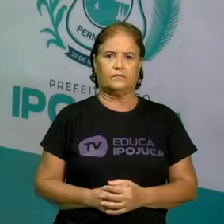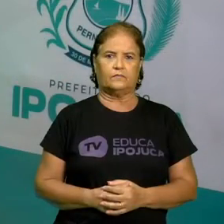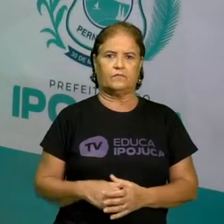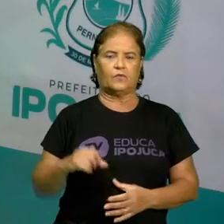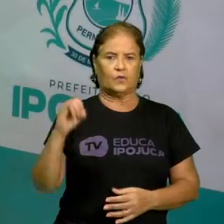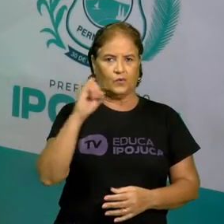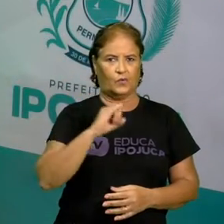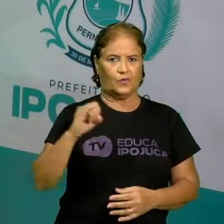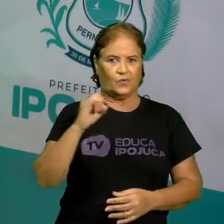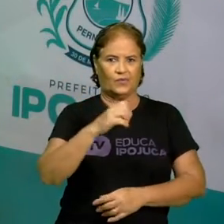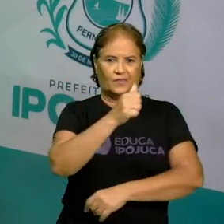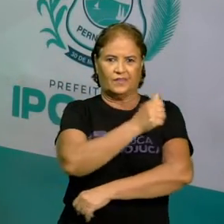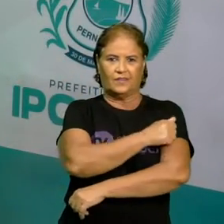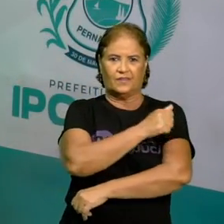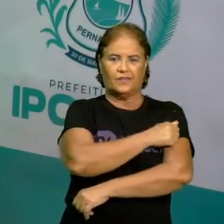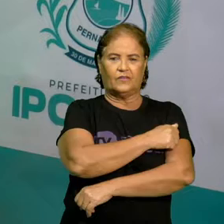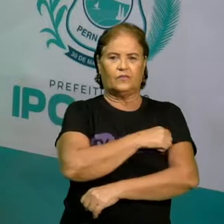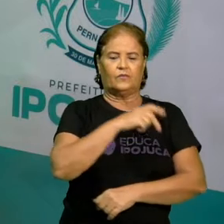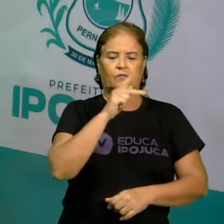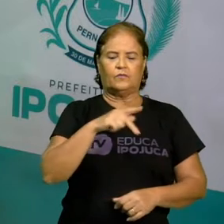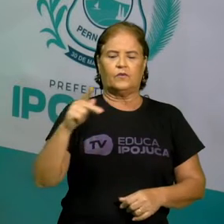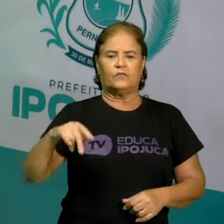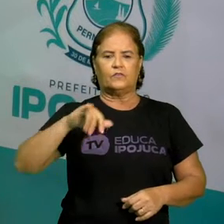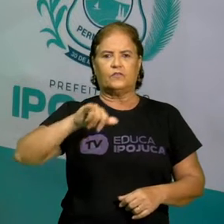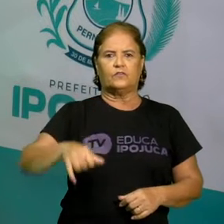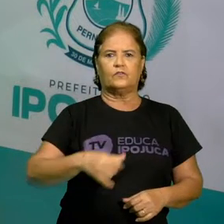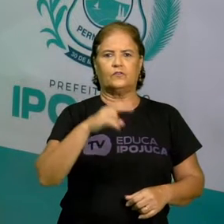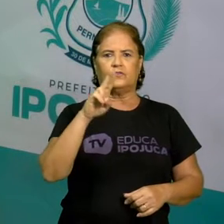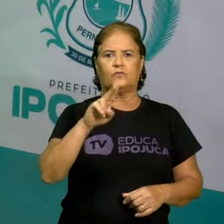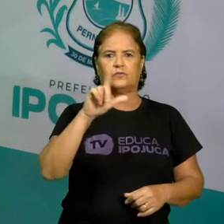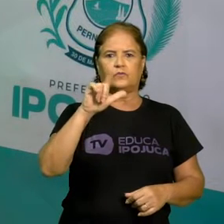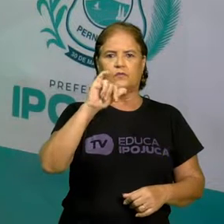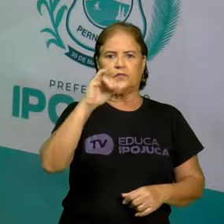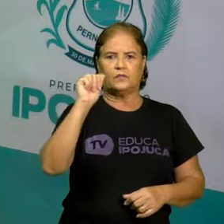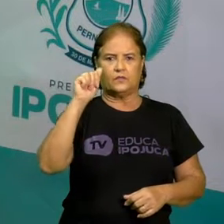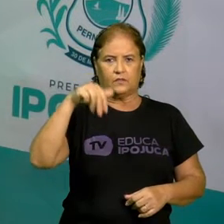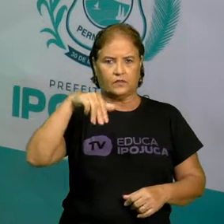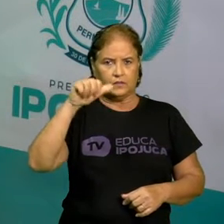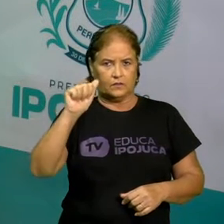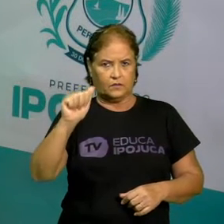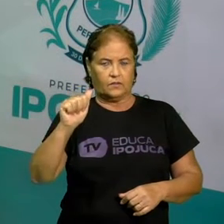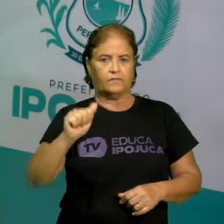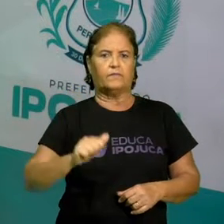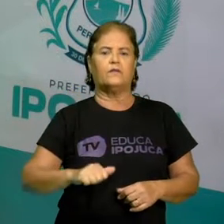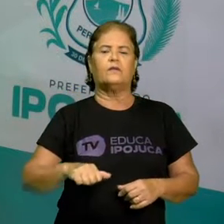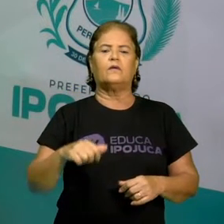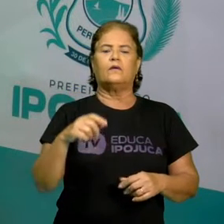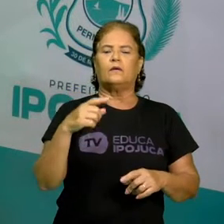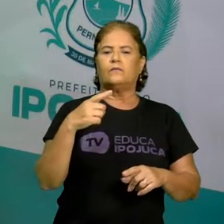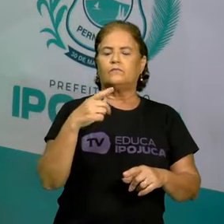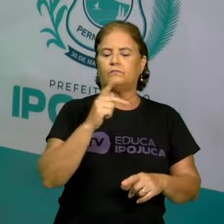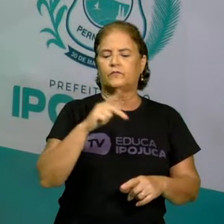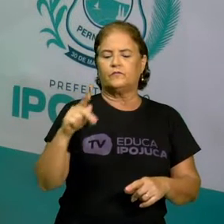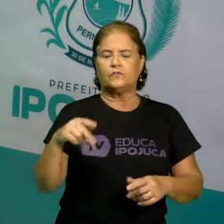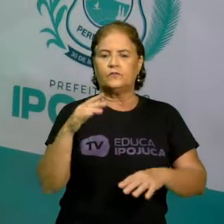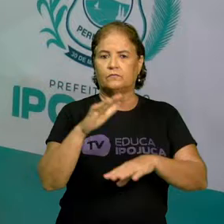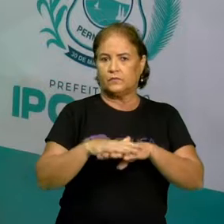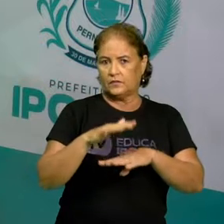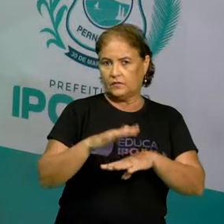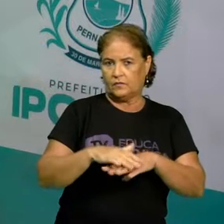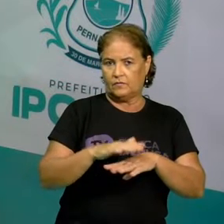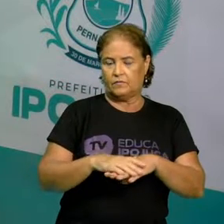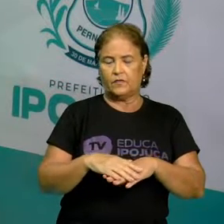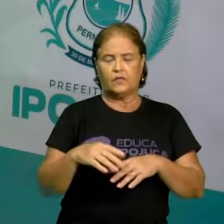Olá aluno, sou Juliana Arcângel, professora de matemática. Estive com vocês na última aula.